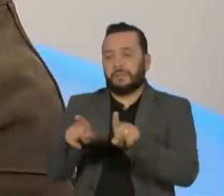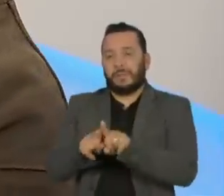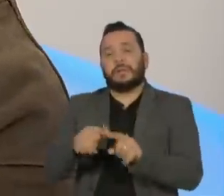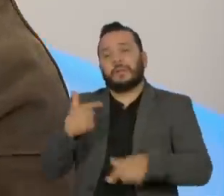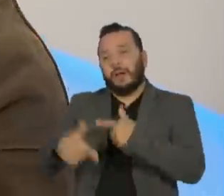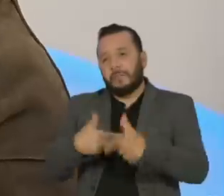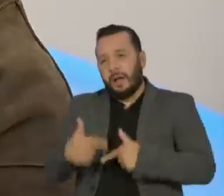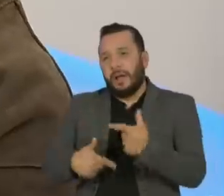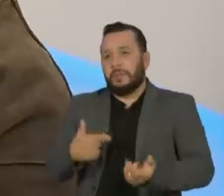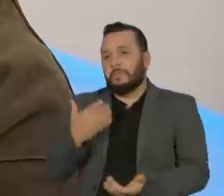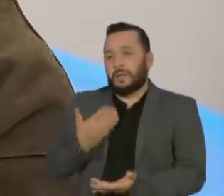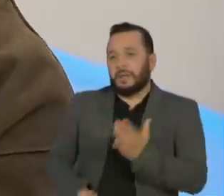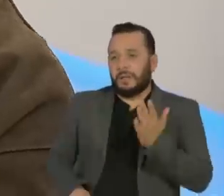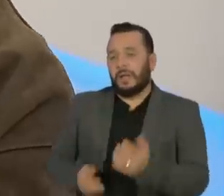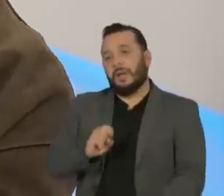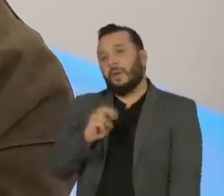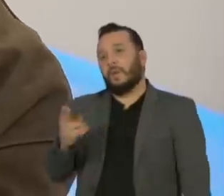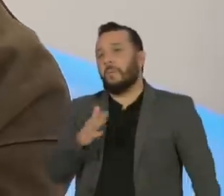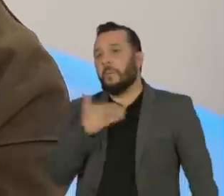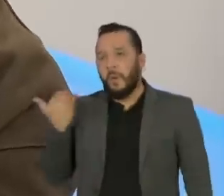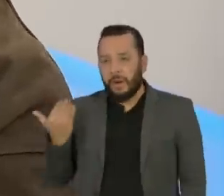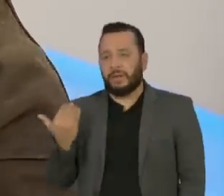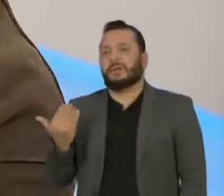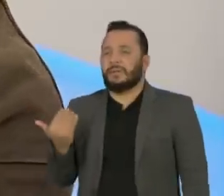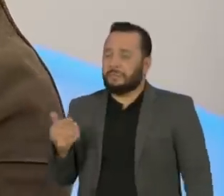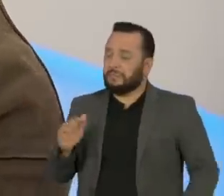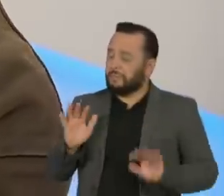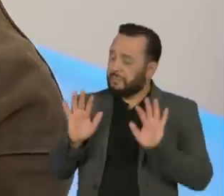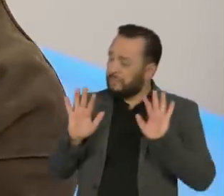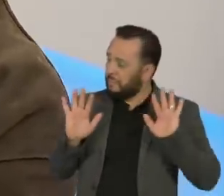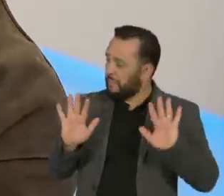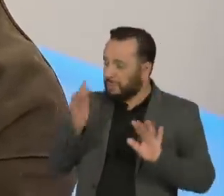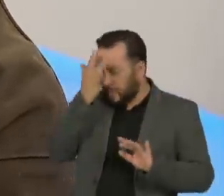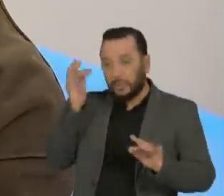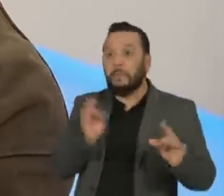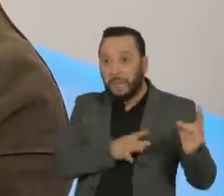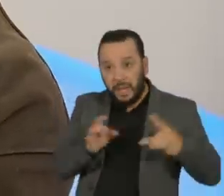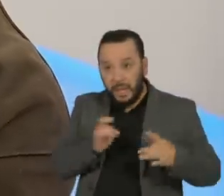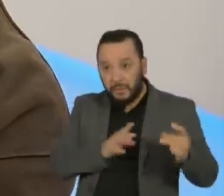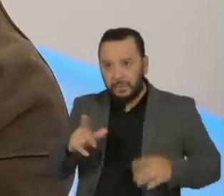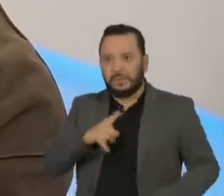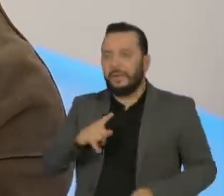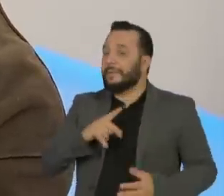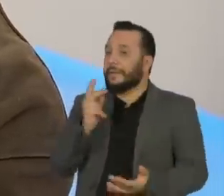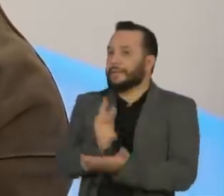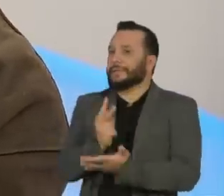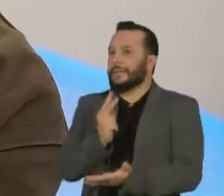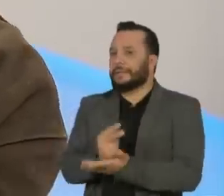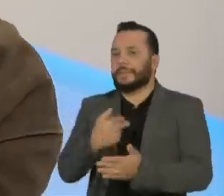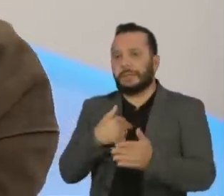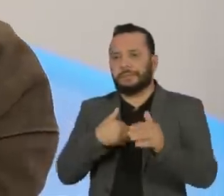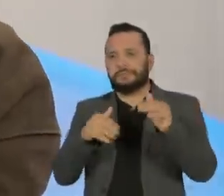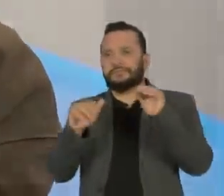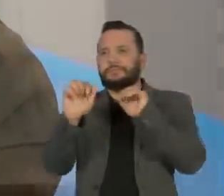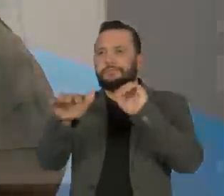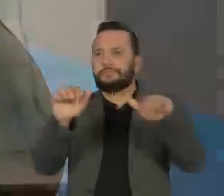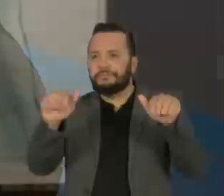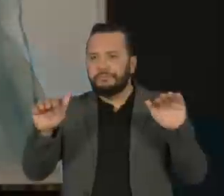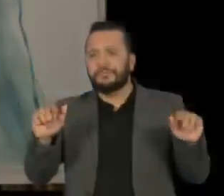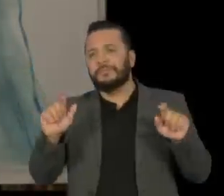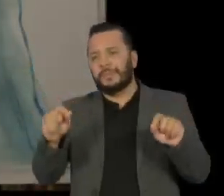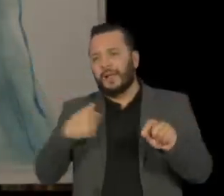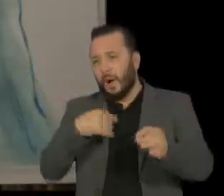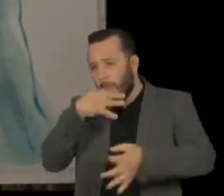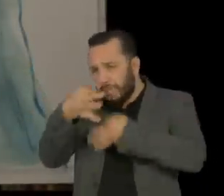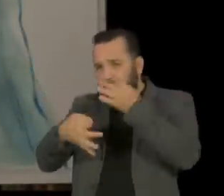Então, isso é até genuíno, mas eu sempre clamei, olha, como clamei, eu falo assim, olha, nós temos que deixar as diferenças